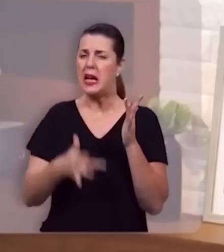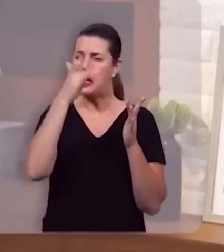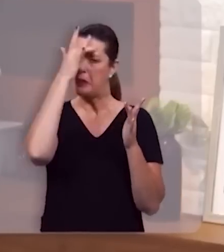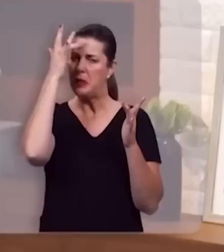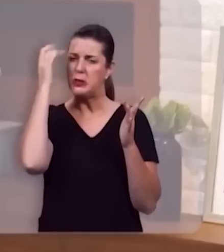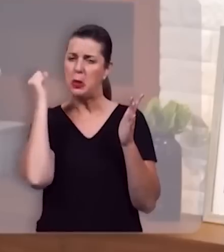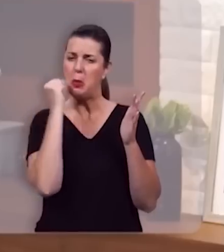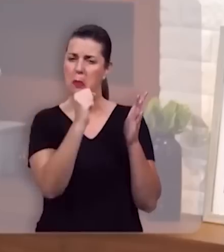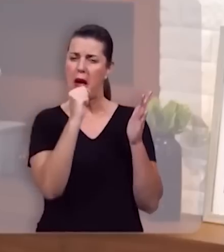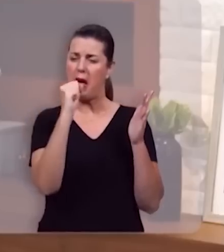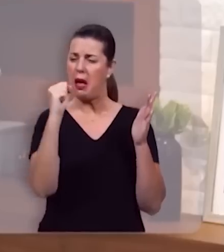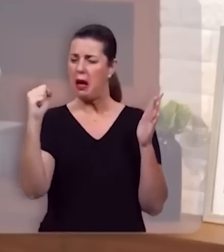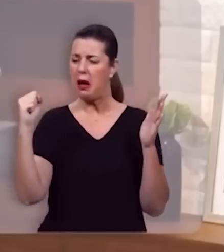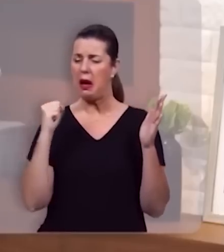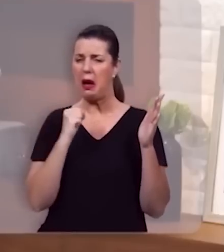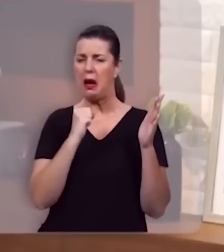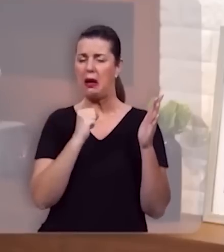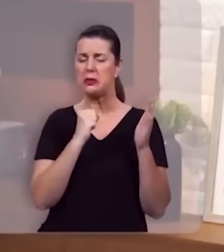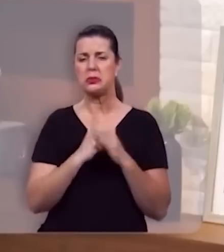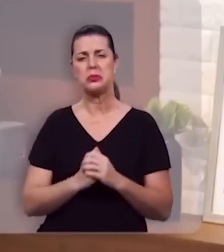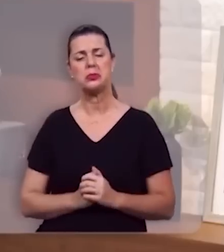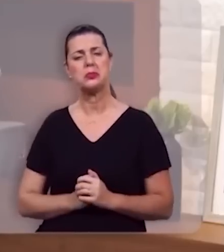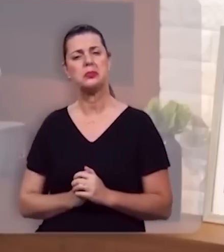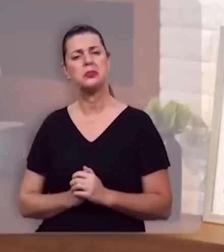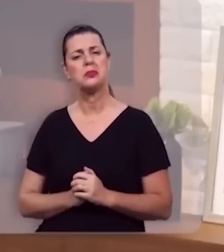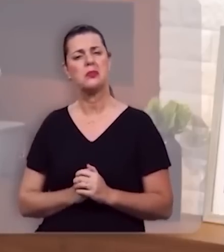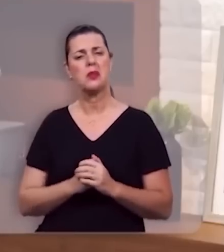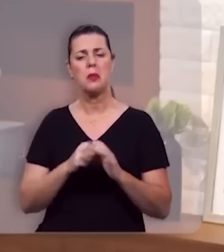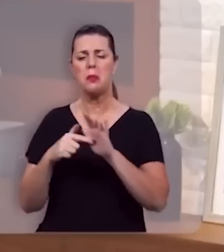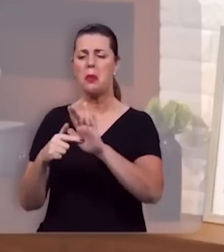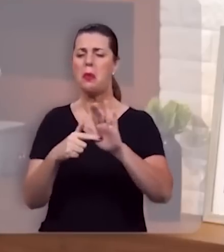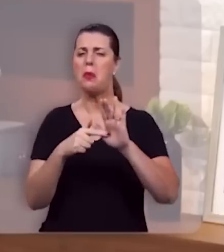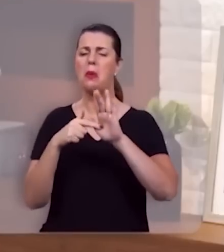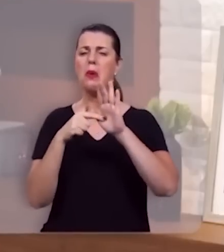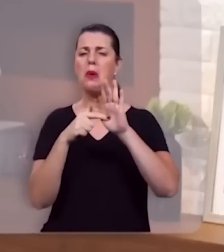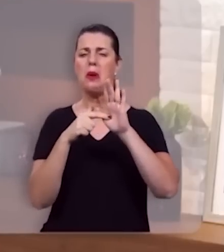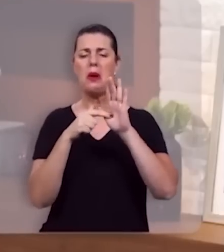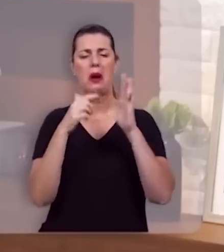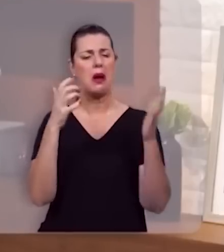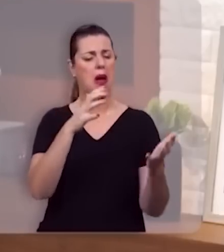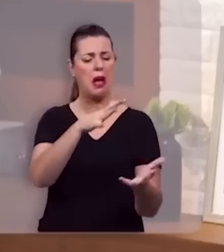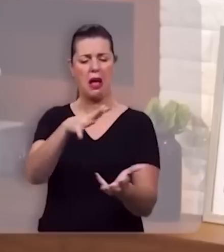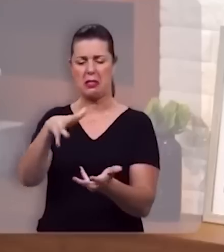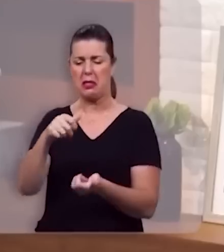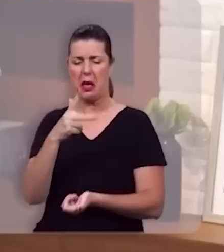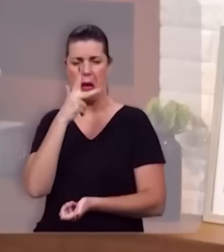regando a terra e a terra estava bêbada.